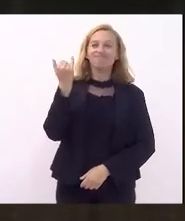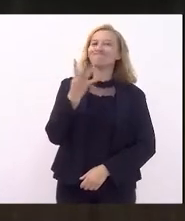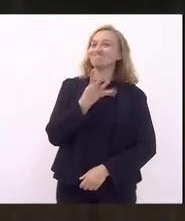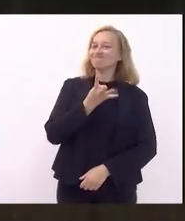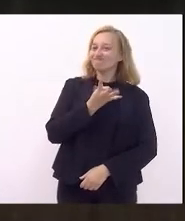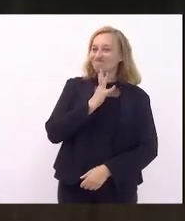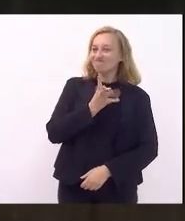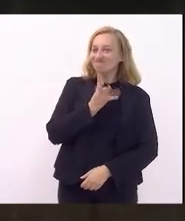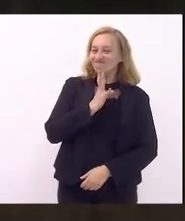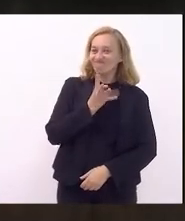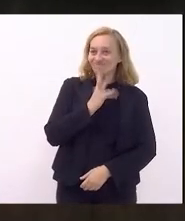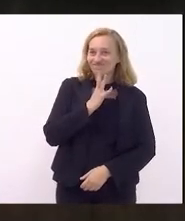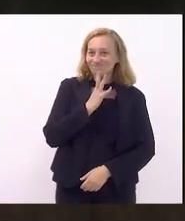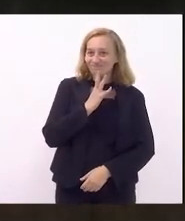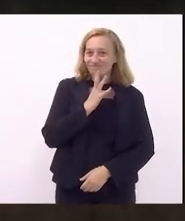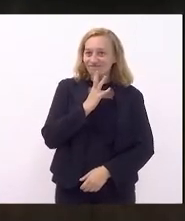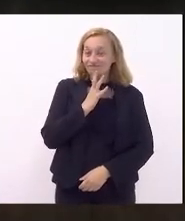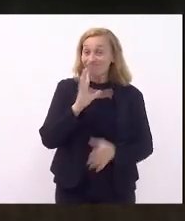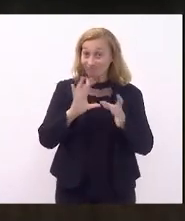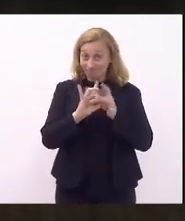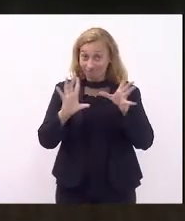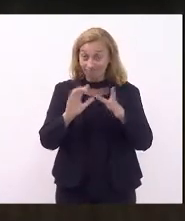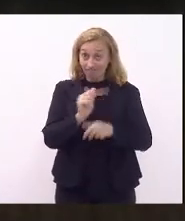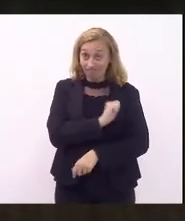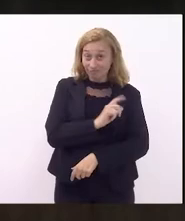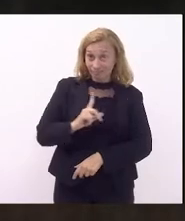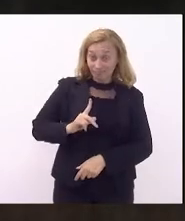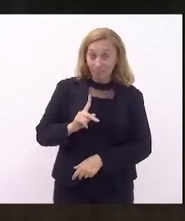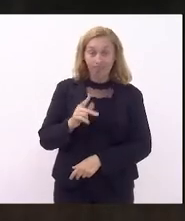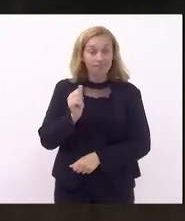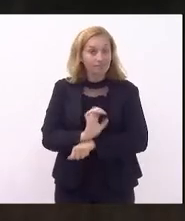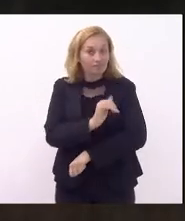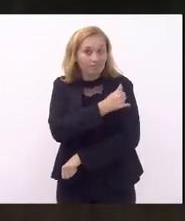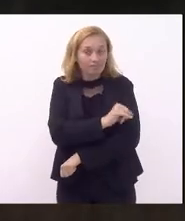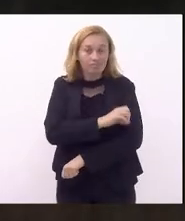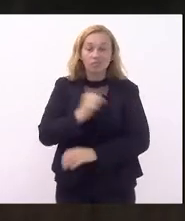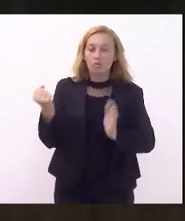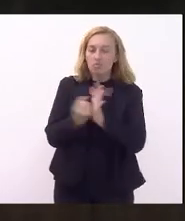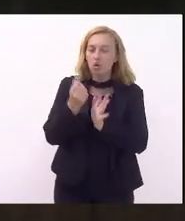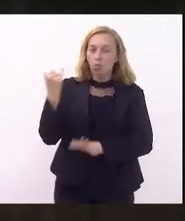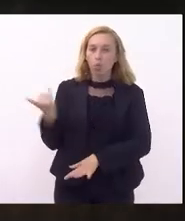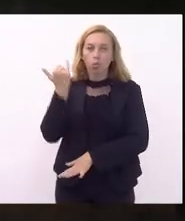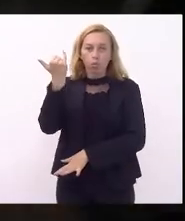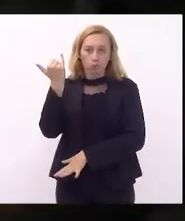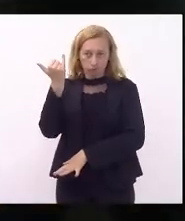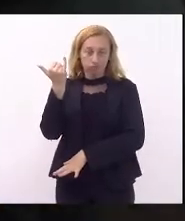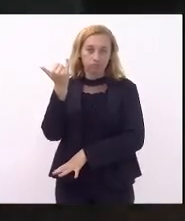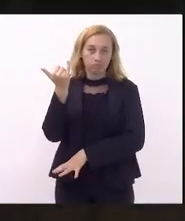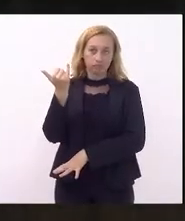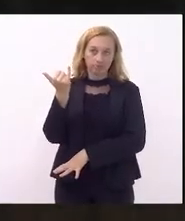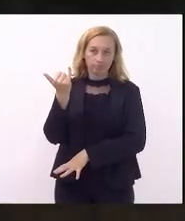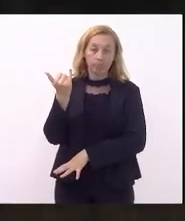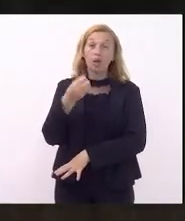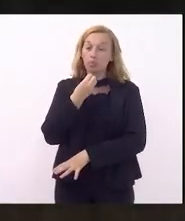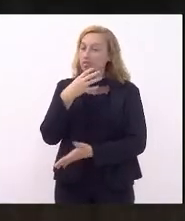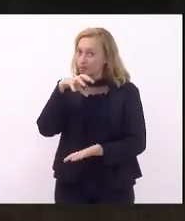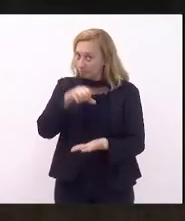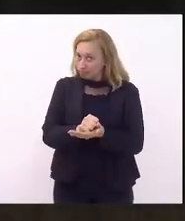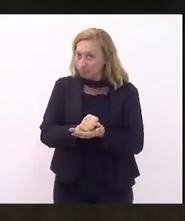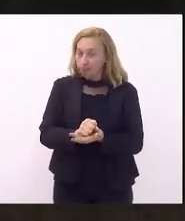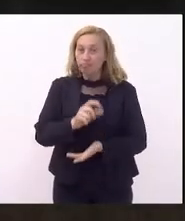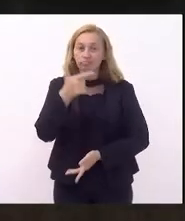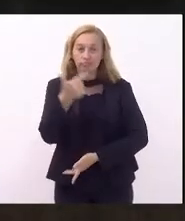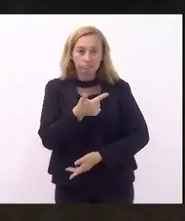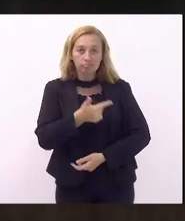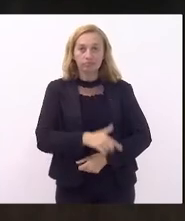reconhecimento da autonomia da Defensoria Pública do Estado do Rio de Janeiro. Esse é um marco importante que vale a pena registrar. Segundo